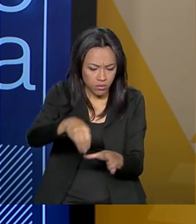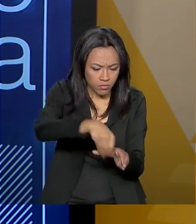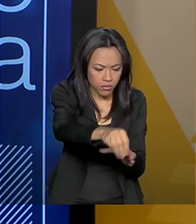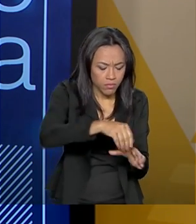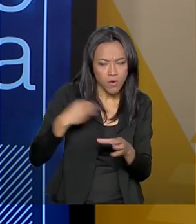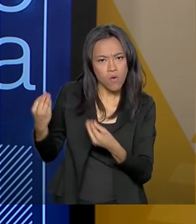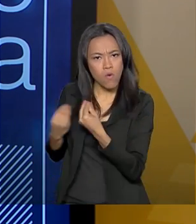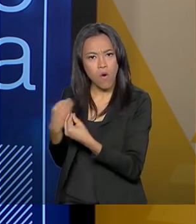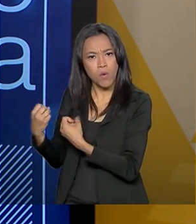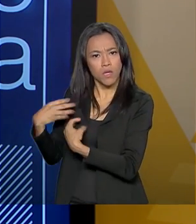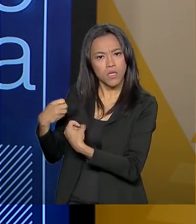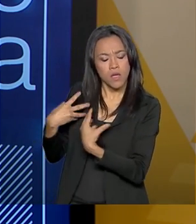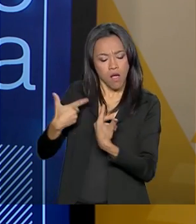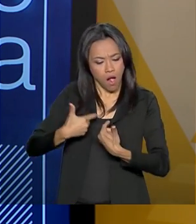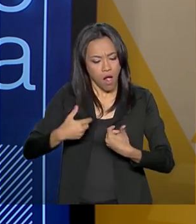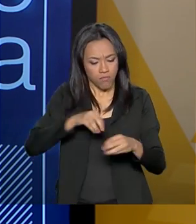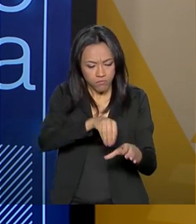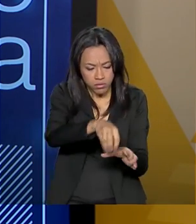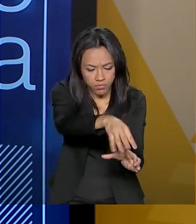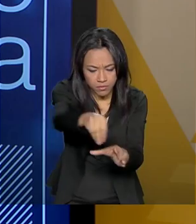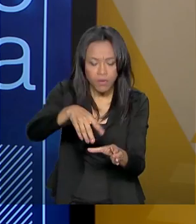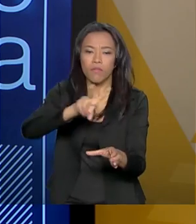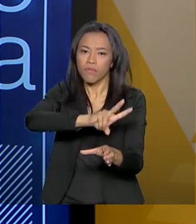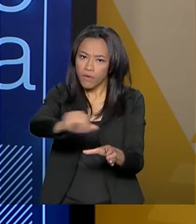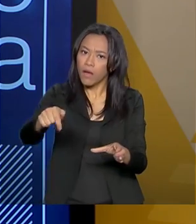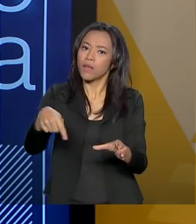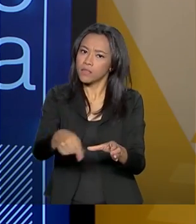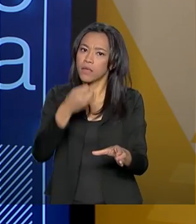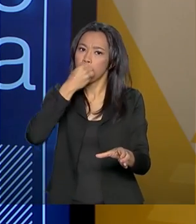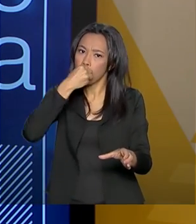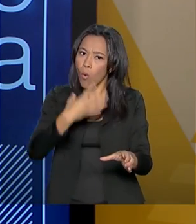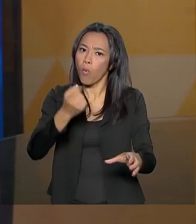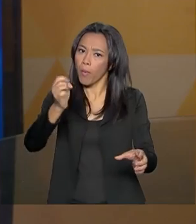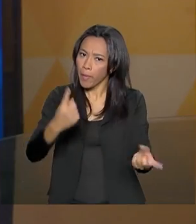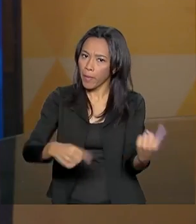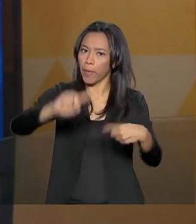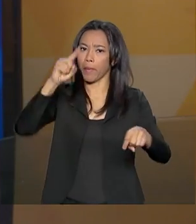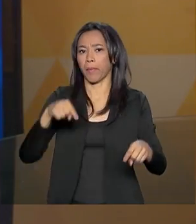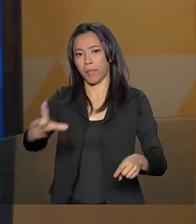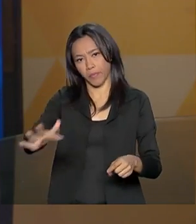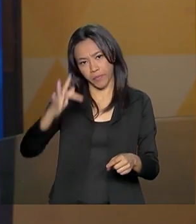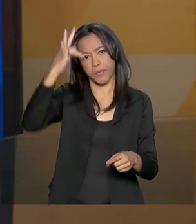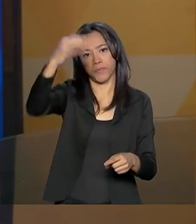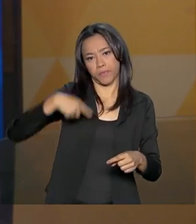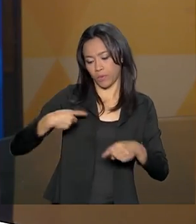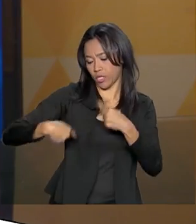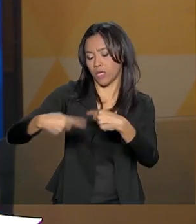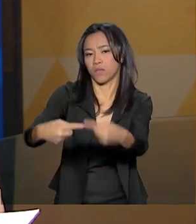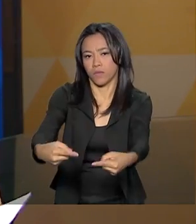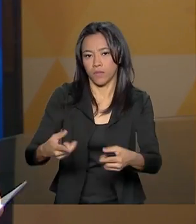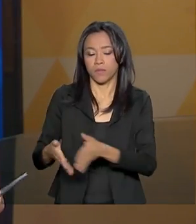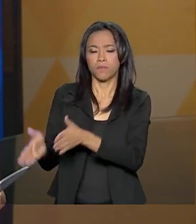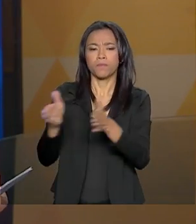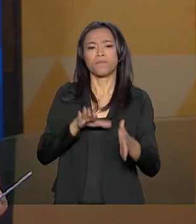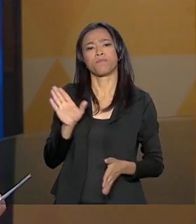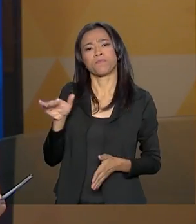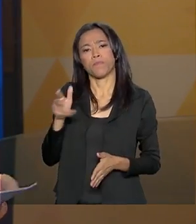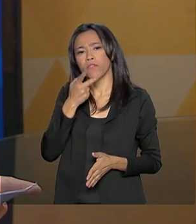deixar um solo muito mais produtivo para as gerações futuras. A gente falou no primeiro bloco um pouco sobre a questão da